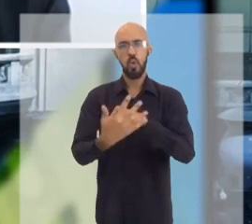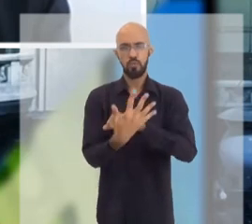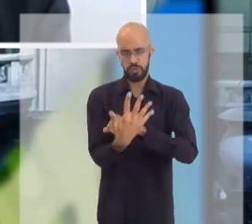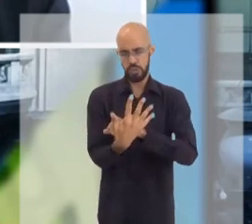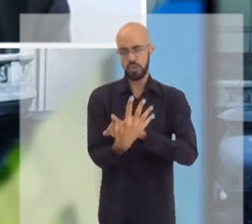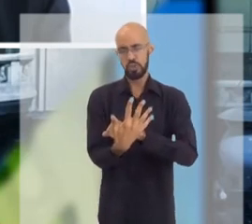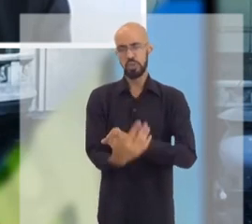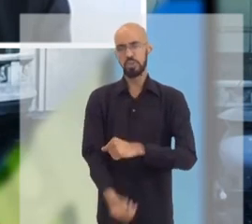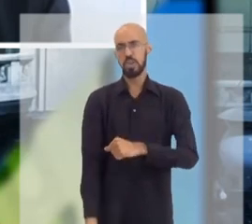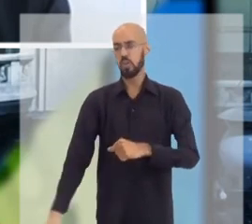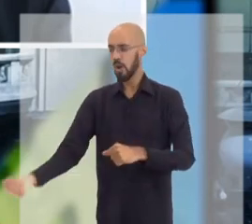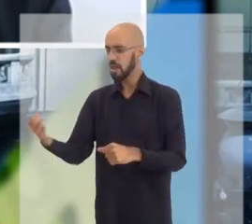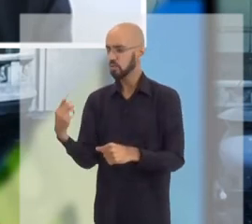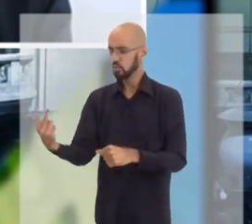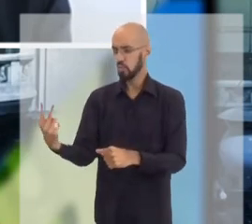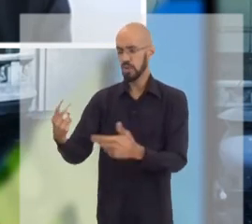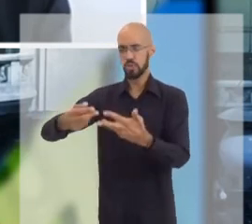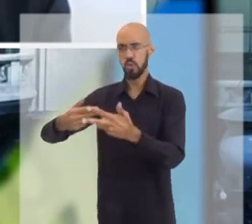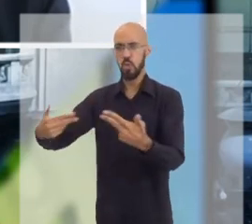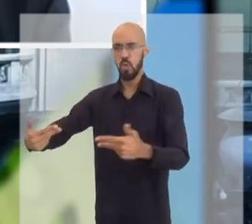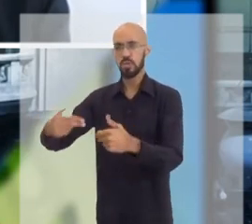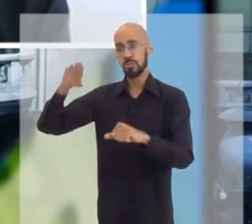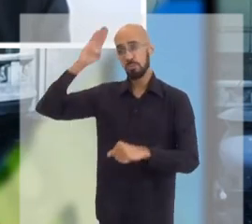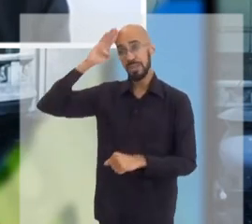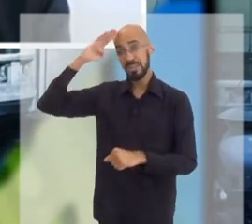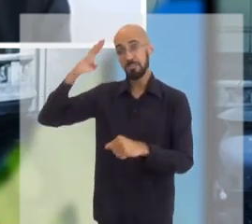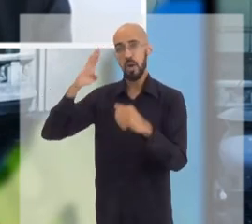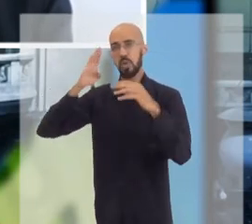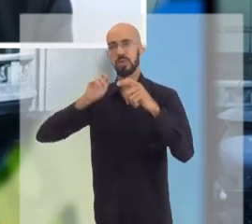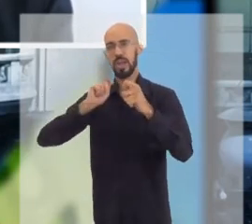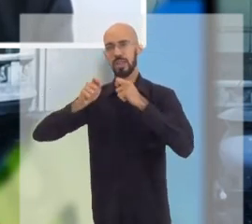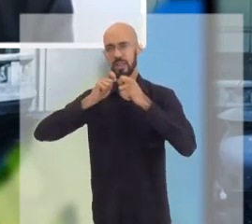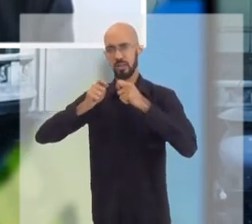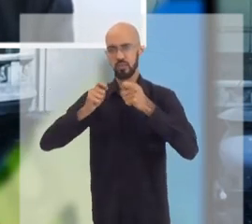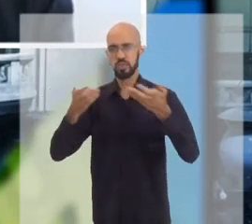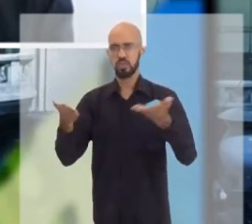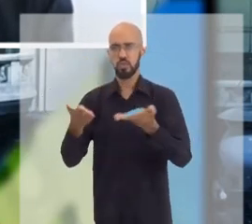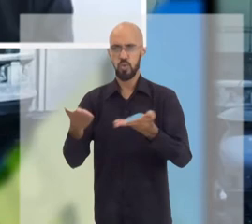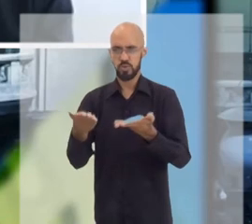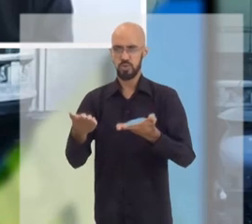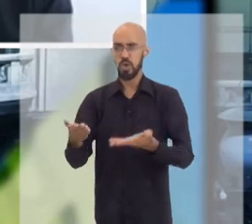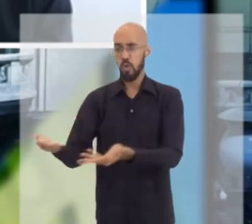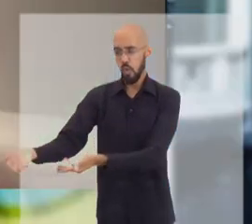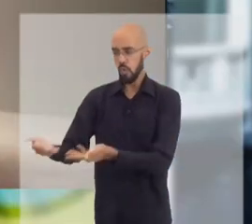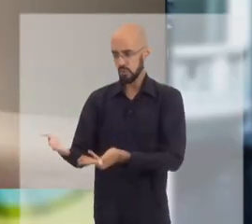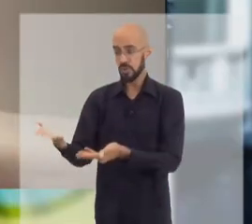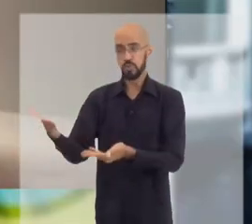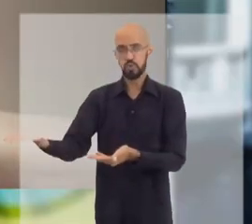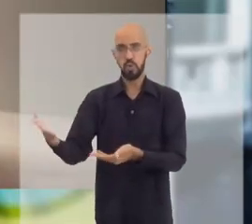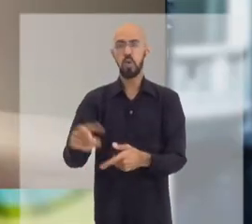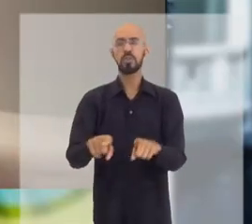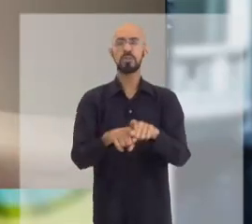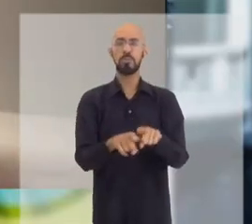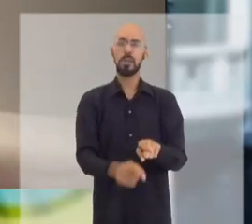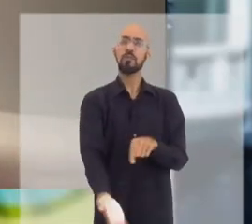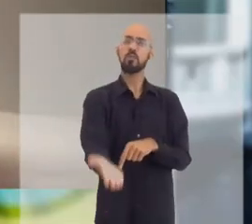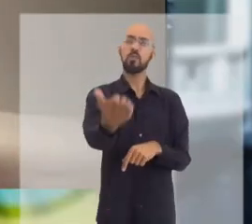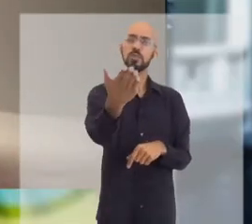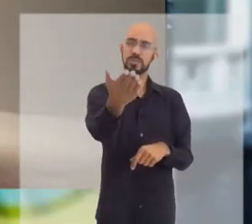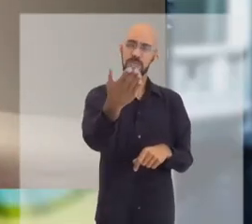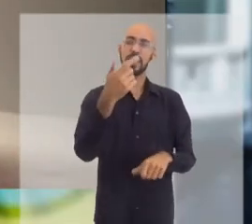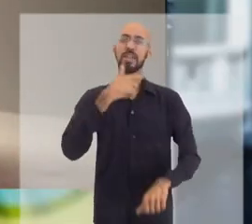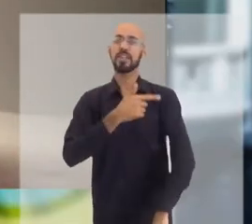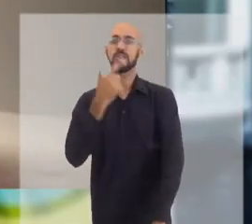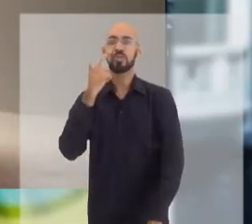COVID, que é justamente o ponto principal dessa entrevista de hoje. Então, eu convido o senhor e a você que nos